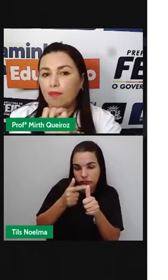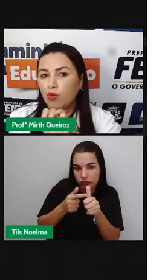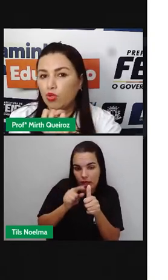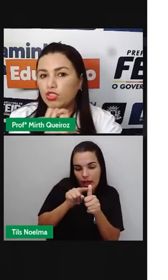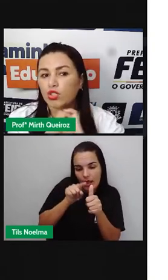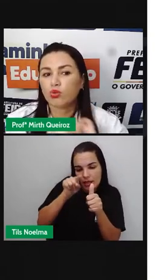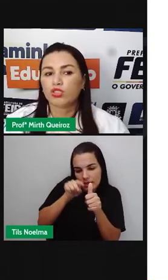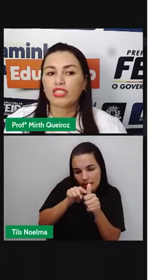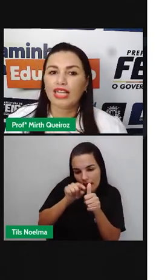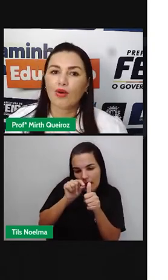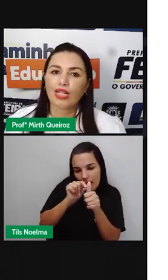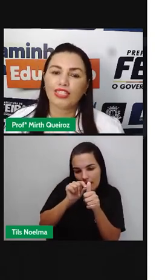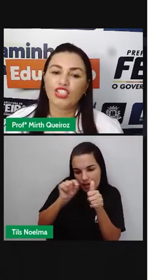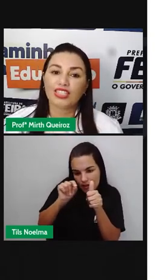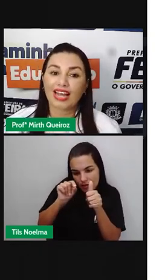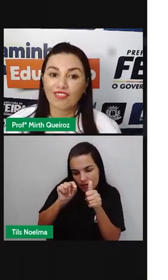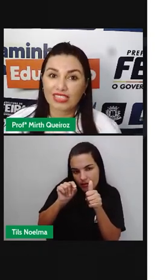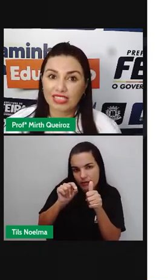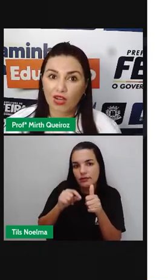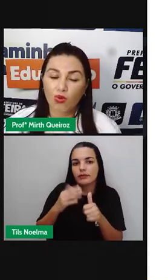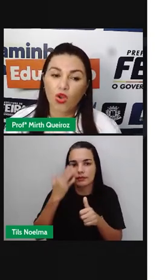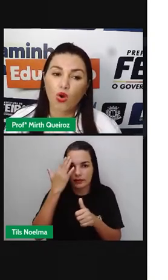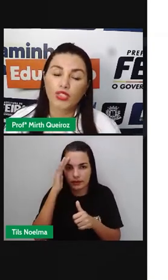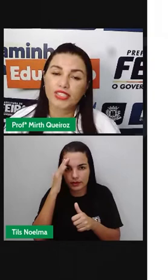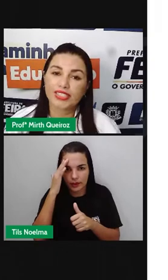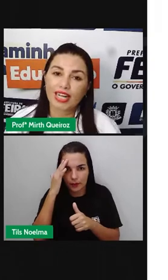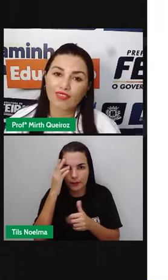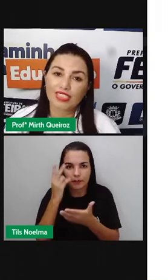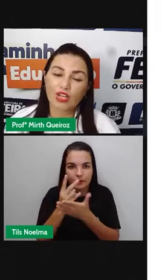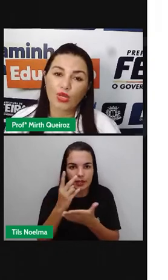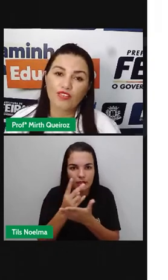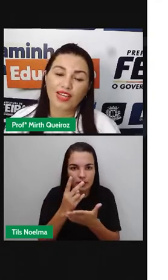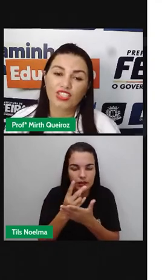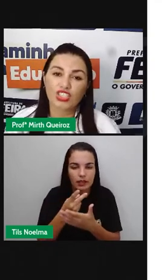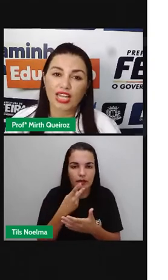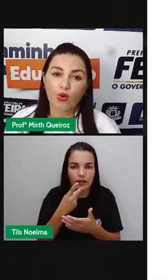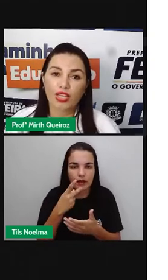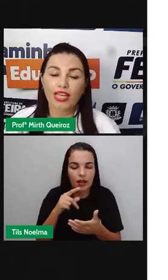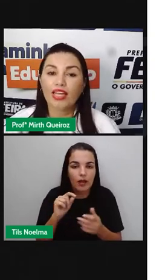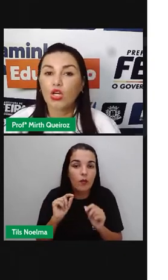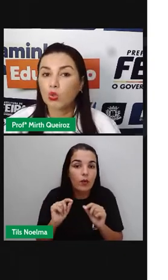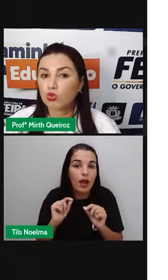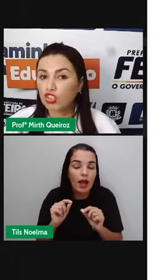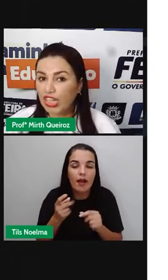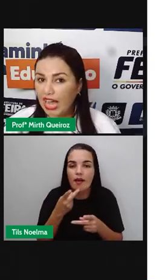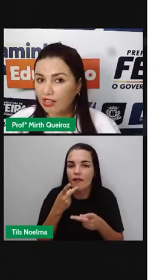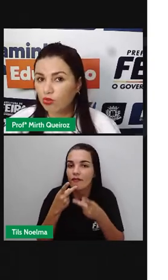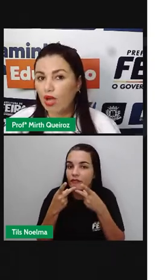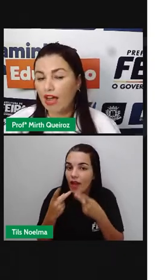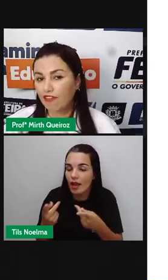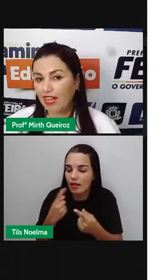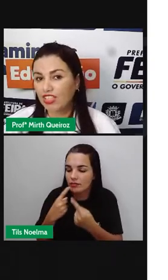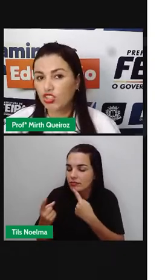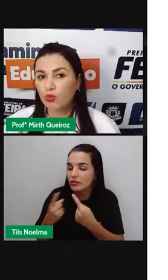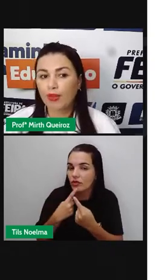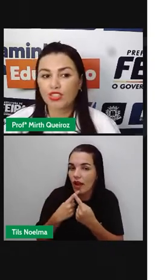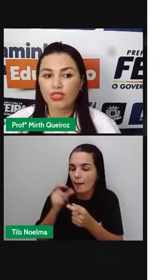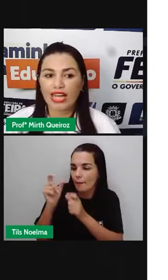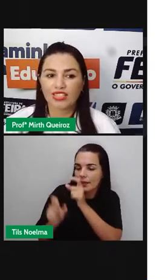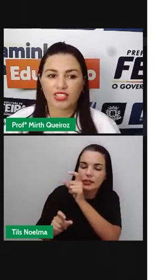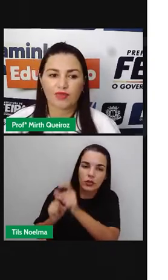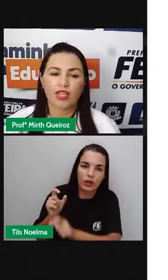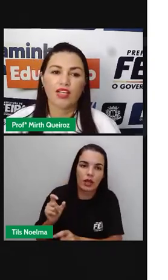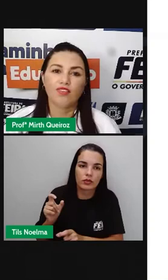e depois o sinal ali de travessão, onde esse travessão ele vai indicar o quê? Um diálogo, a fala de um